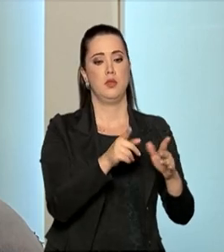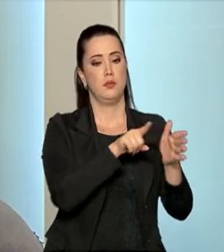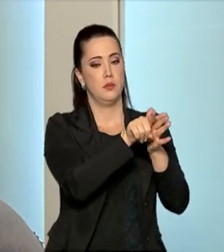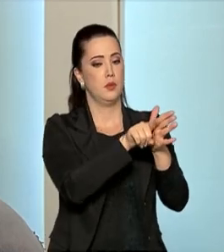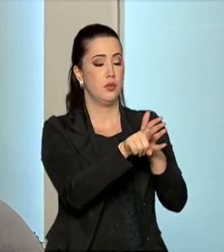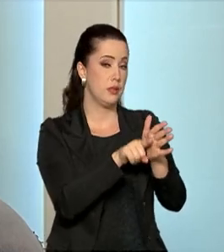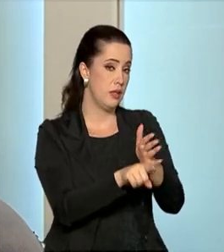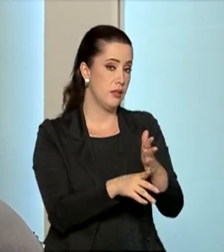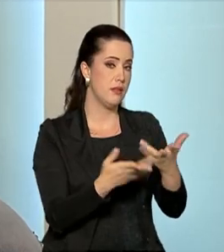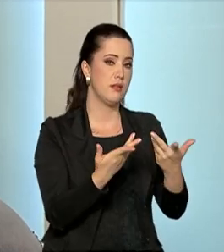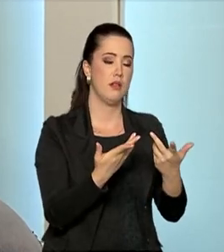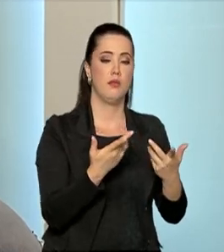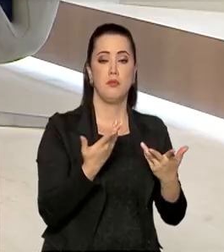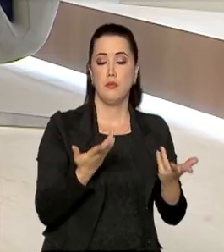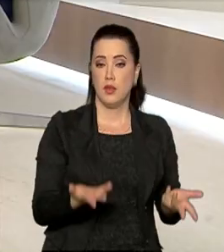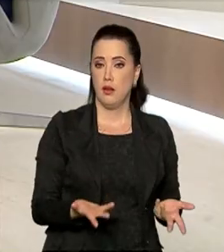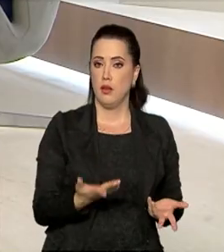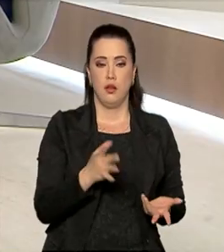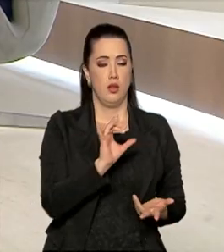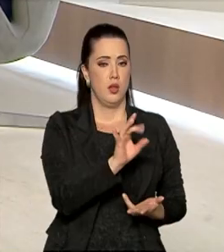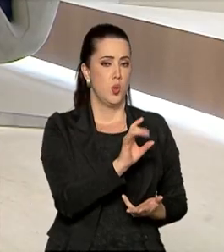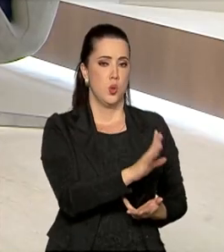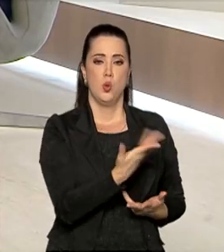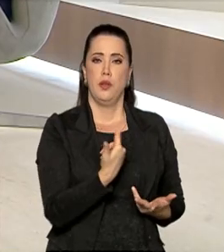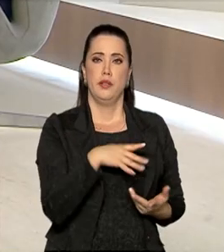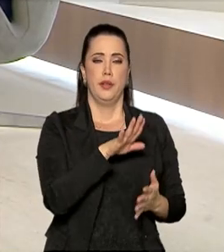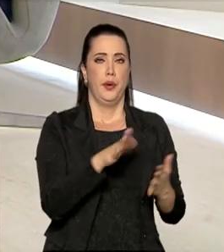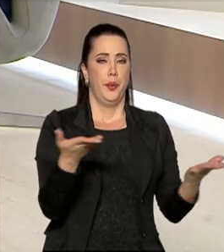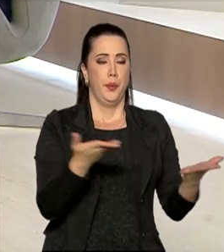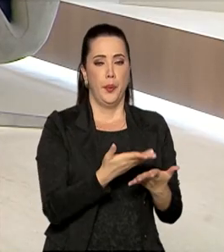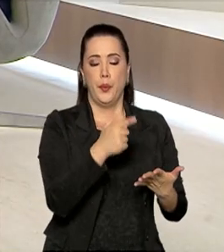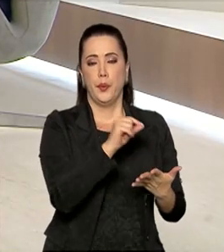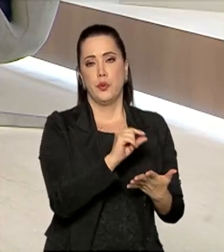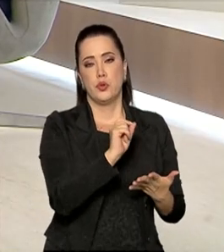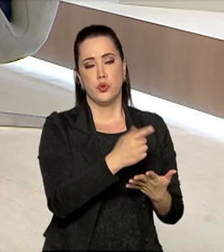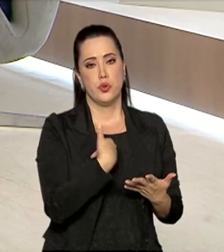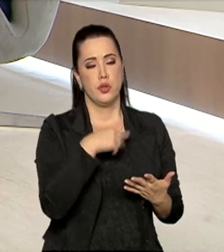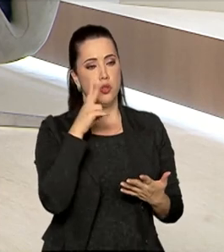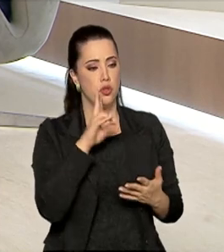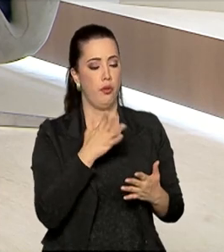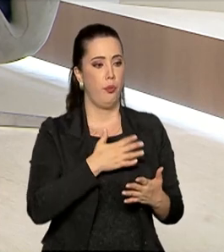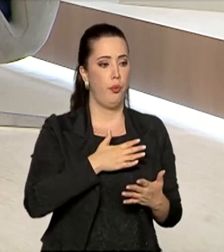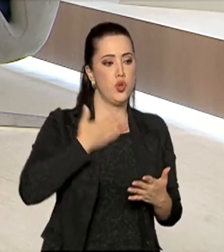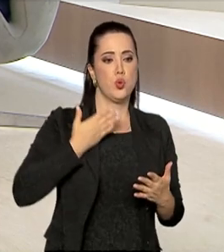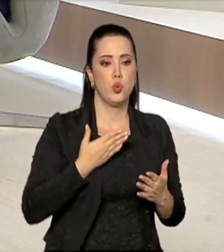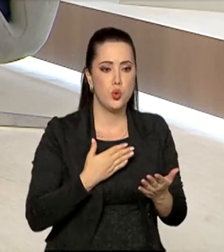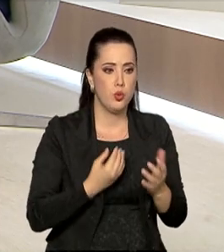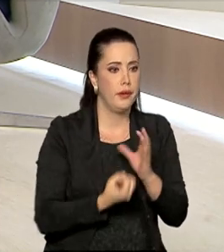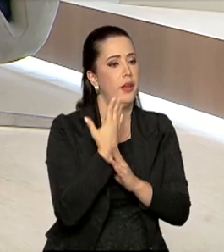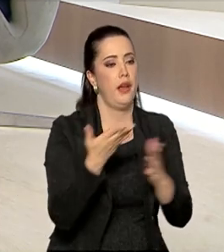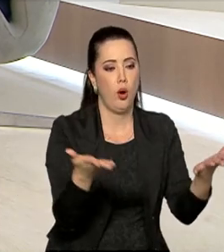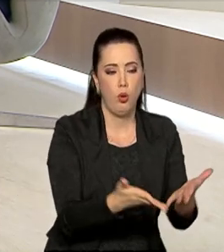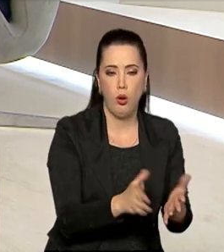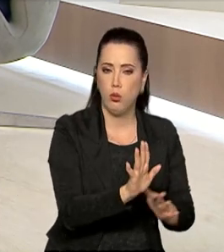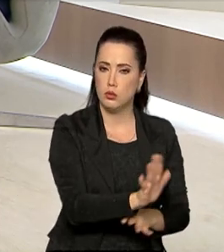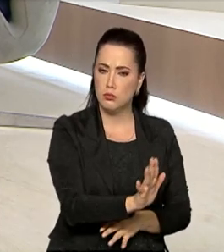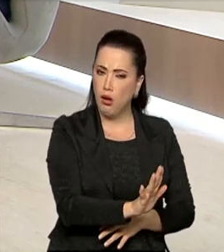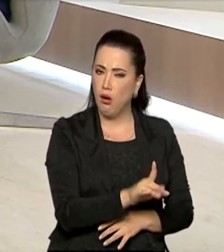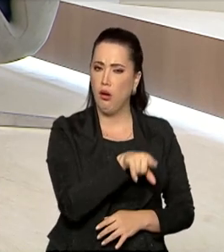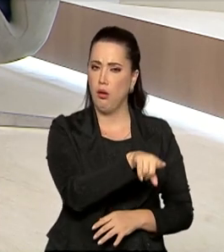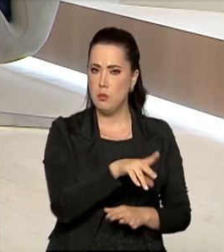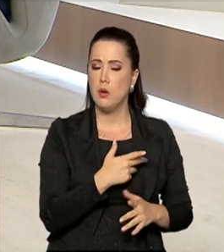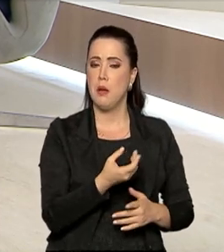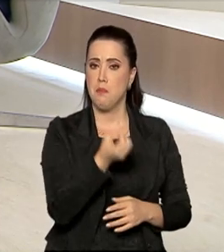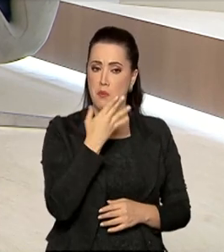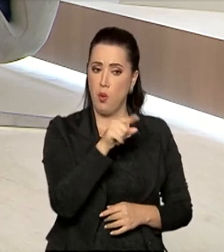pesquisa da LAVRA. Ou seja, as coisas não são feitas de forma assodada e nem para prejudicar os interesses dos